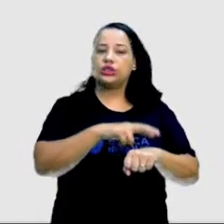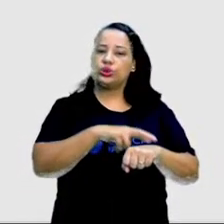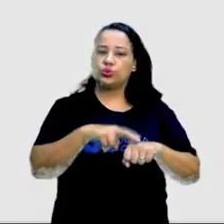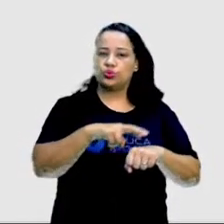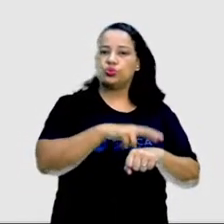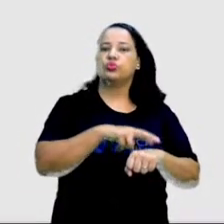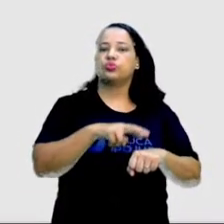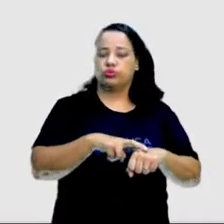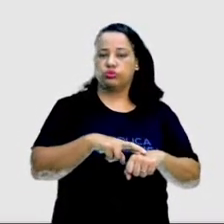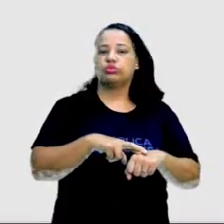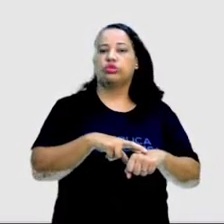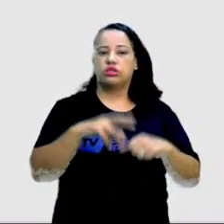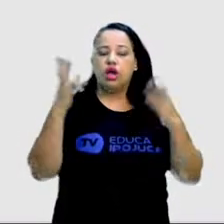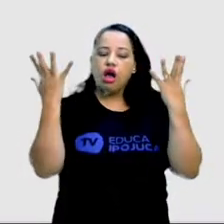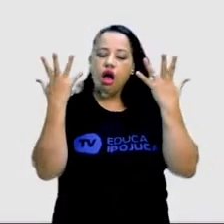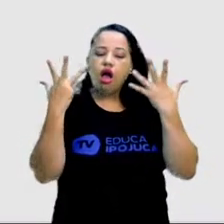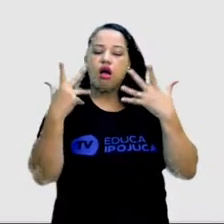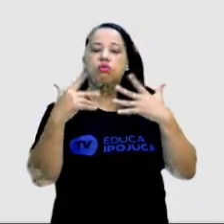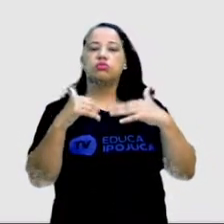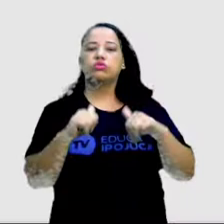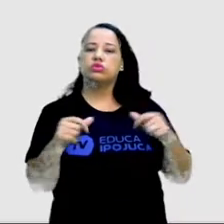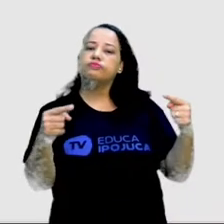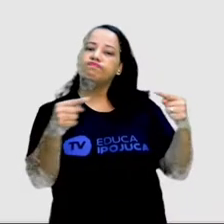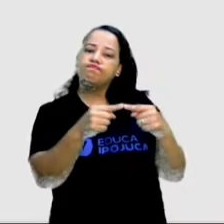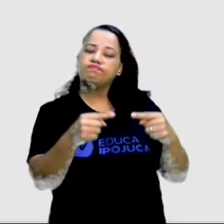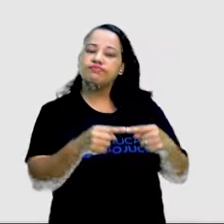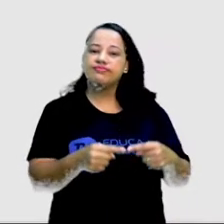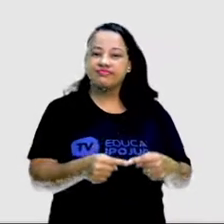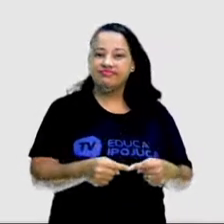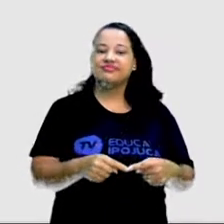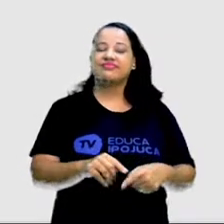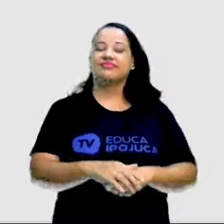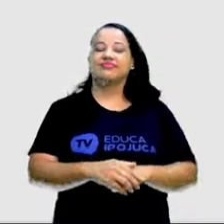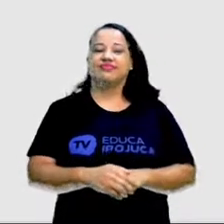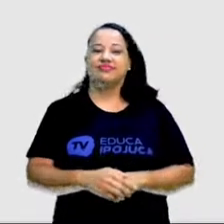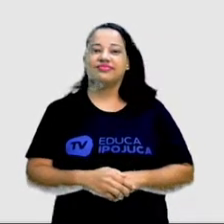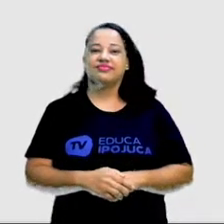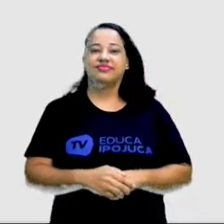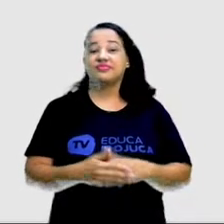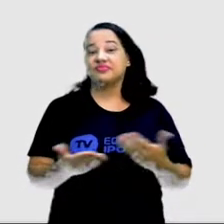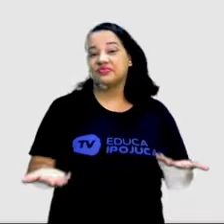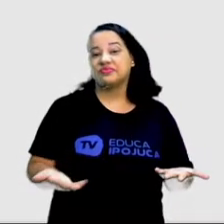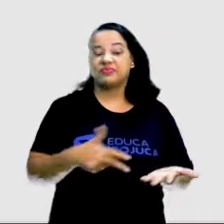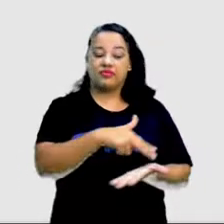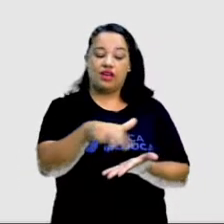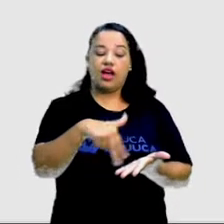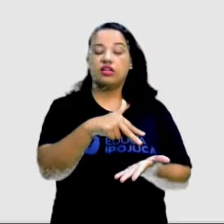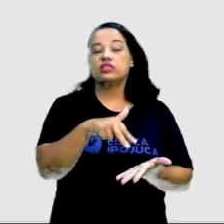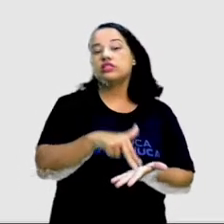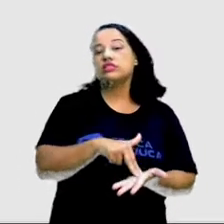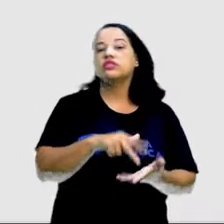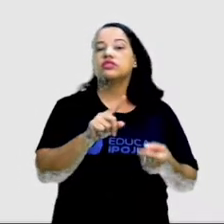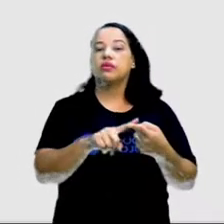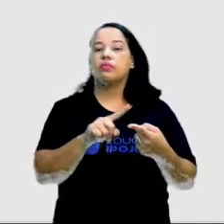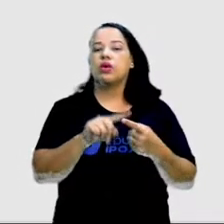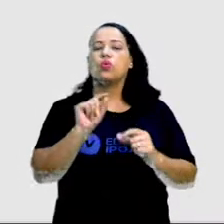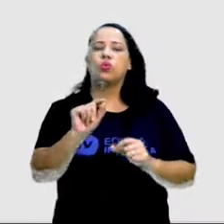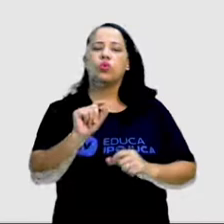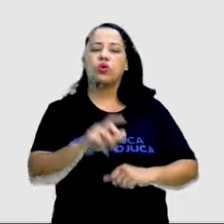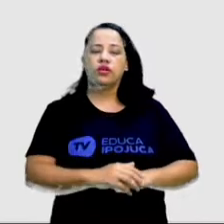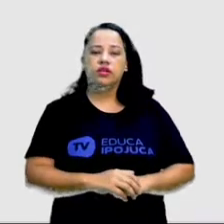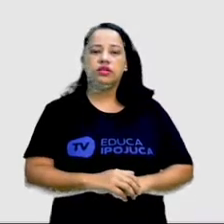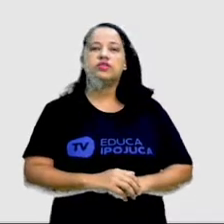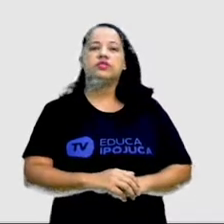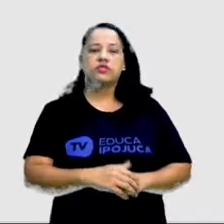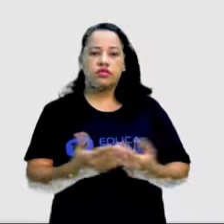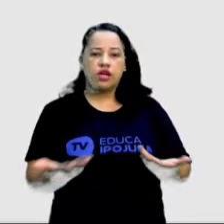criando uma harmonia própria. A dança também é, crianças, uma